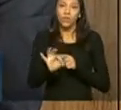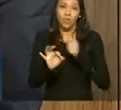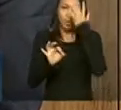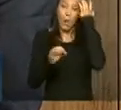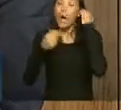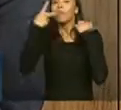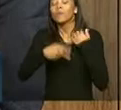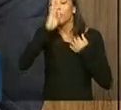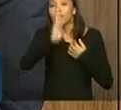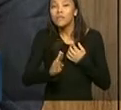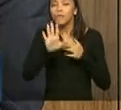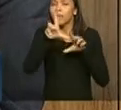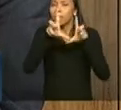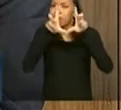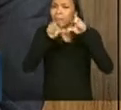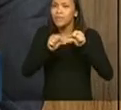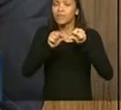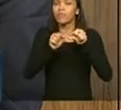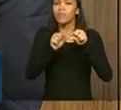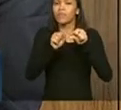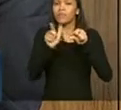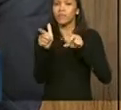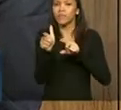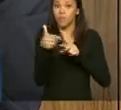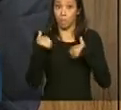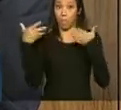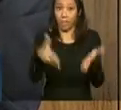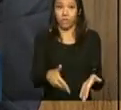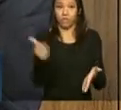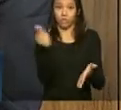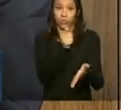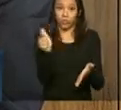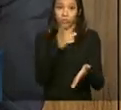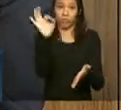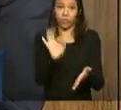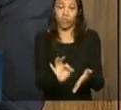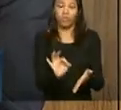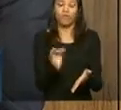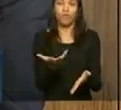menor, é em torno de 22%. Não, participação. Participação.